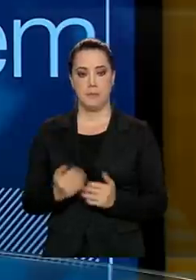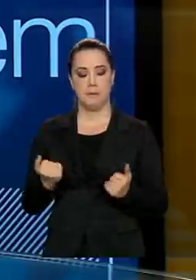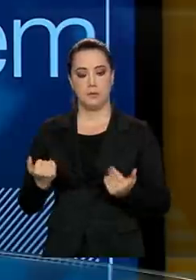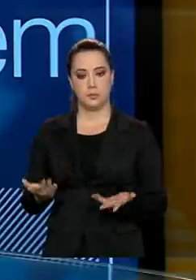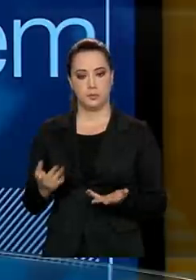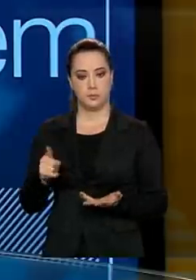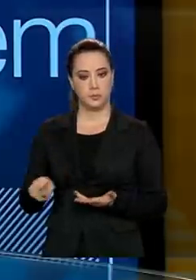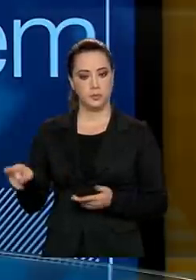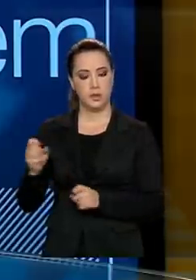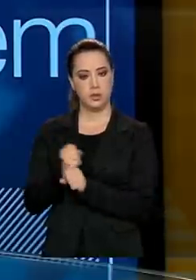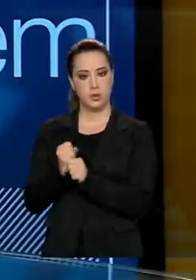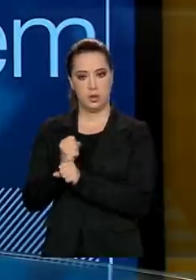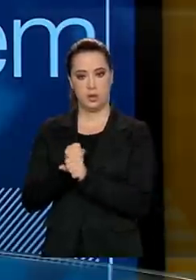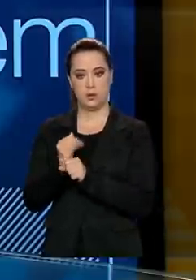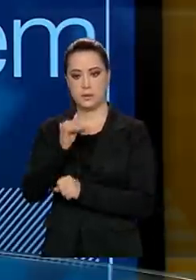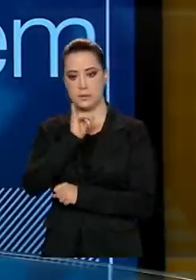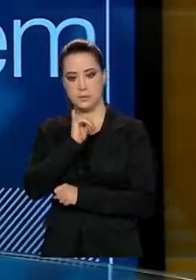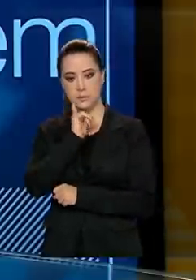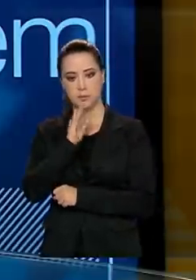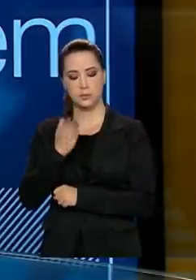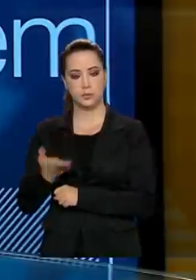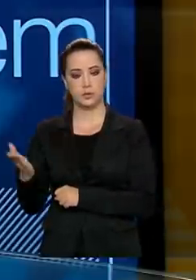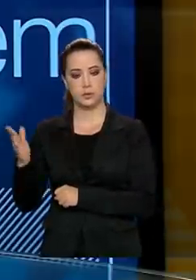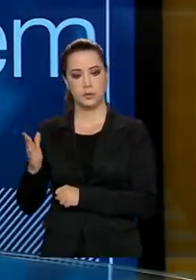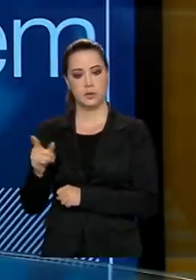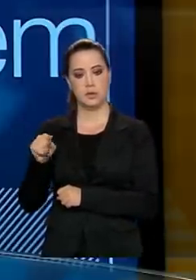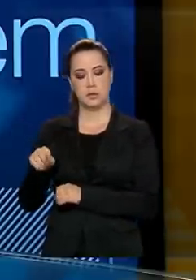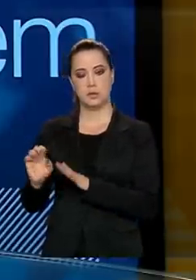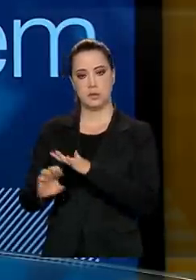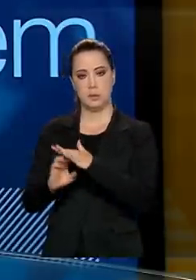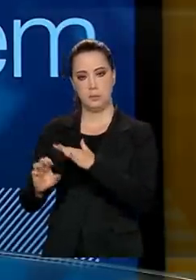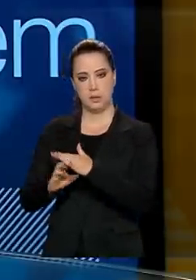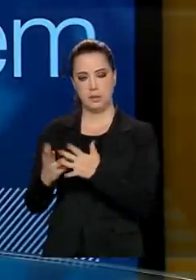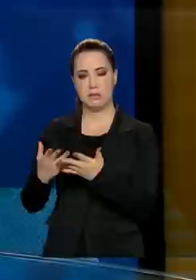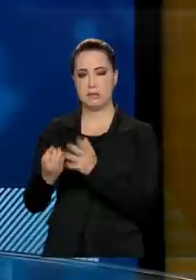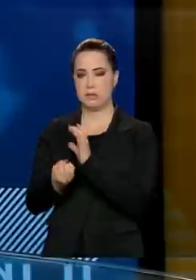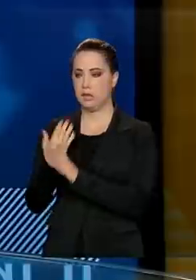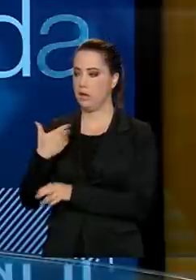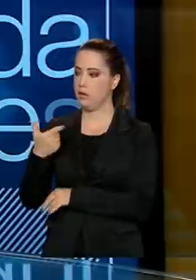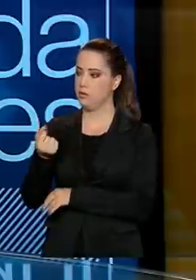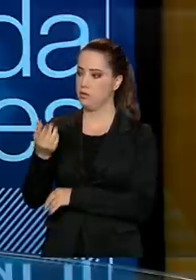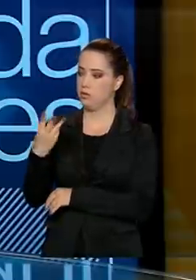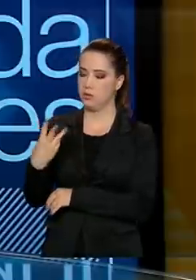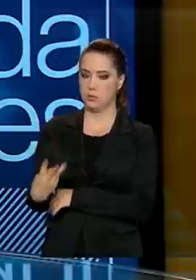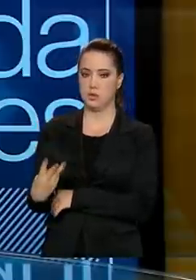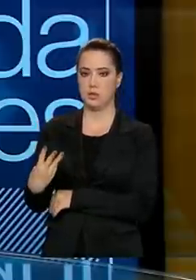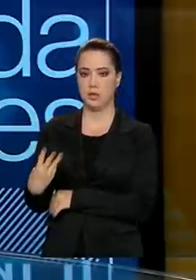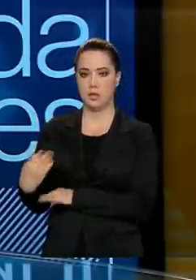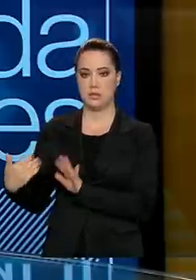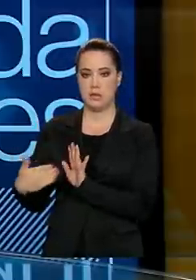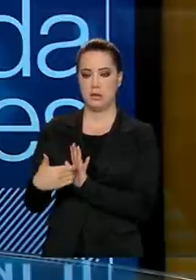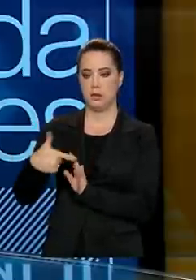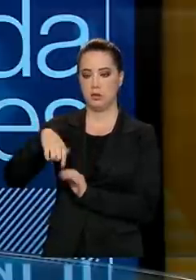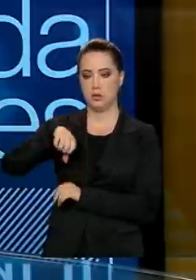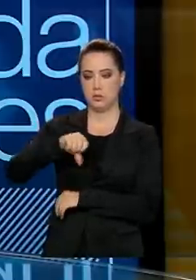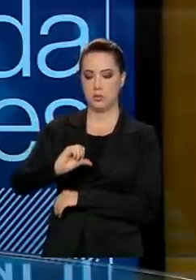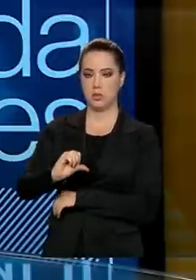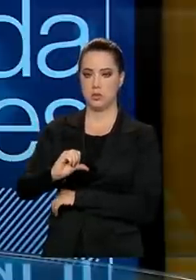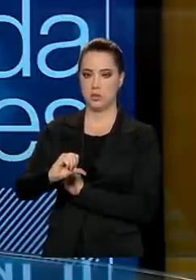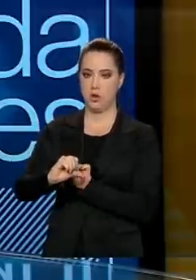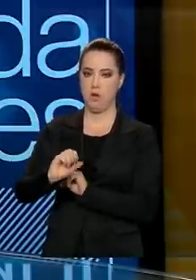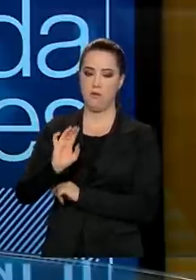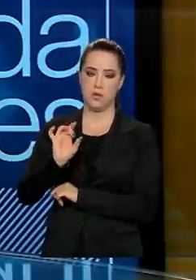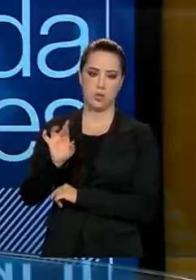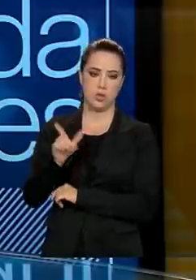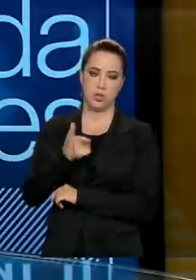Esse ano, por exemplo, a Embrapi foi criada em 2013. De 2013 a 2019, para você ter ideia,